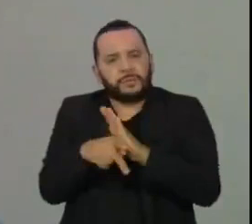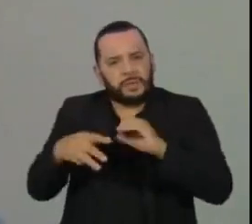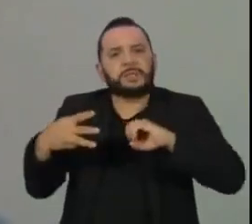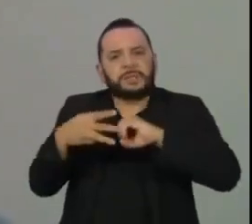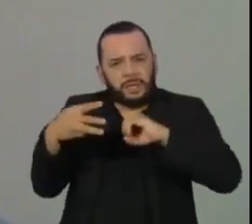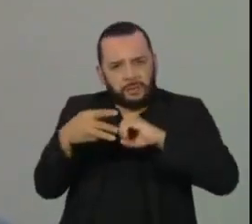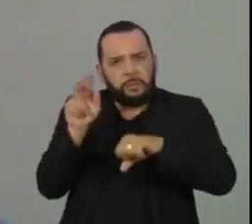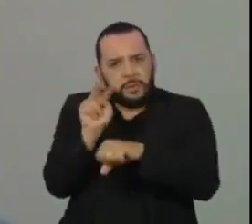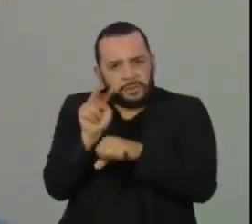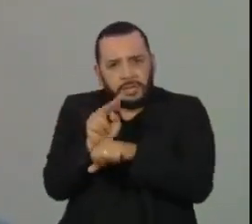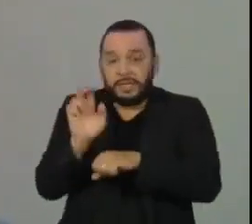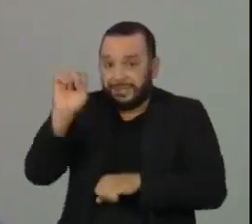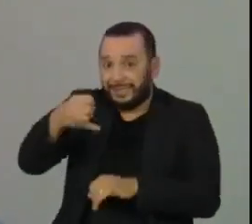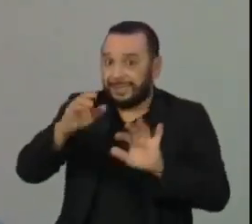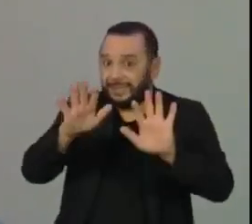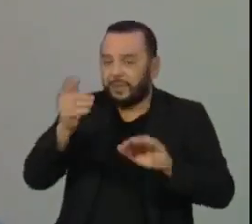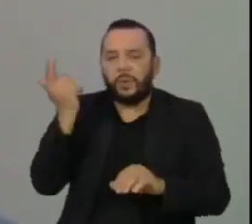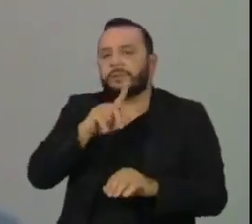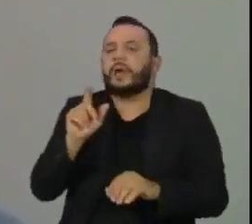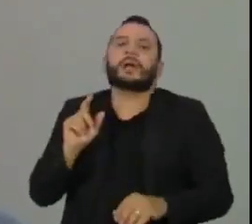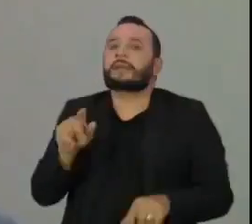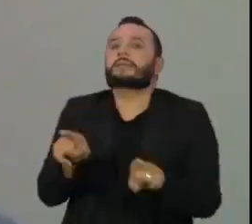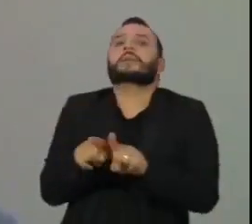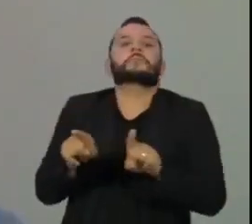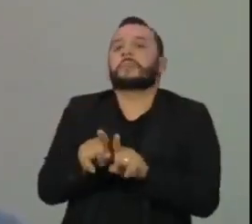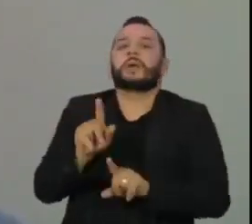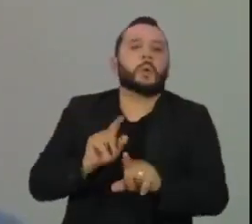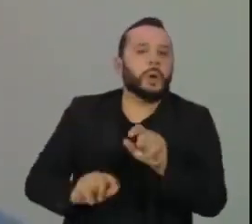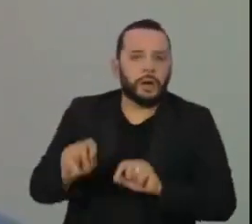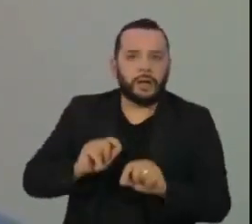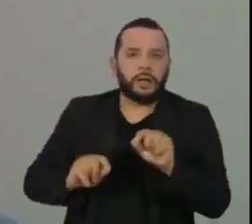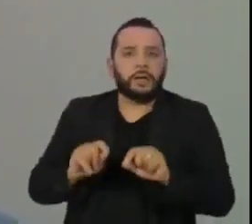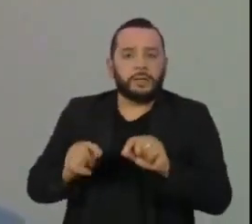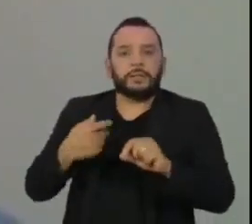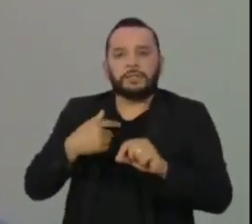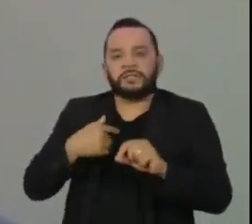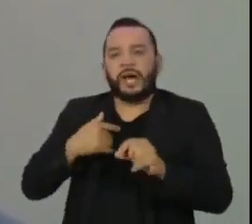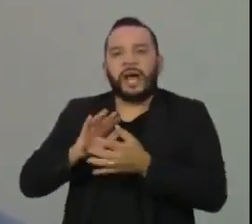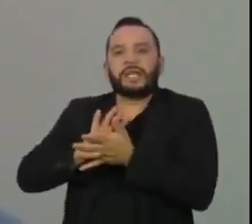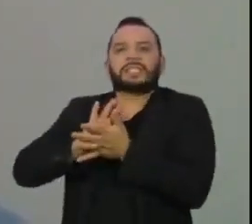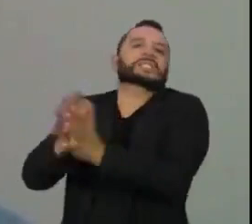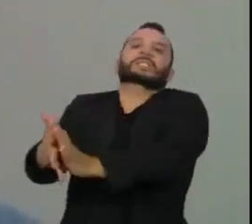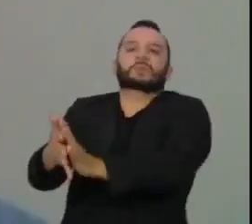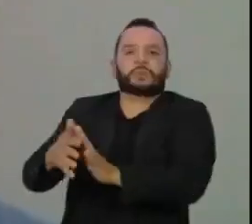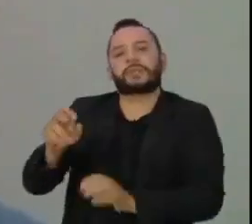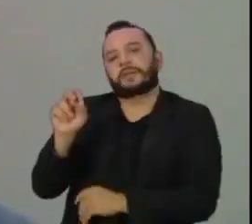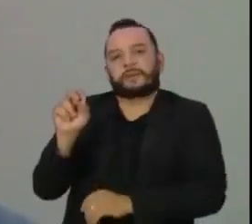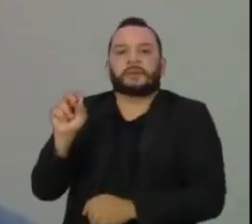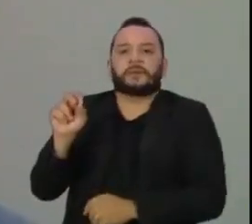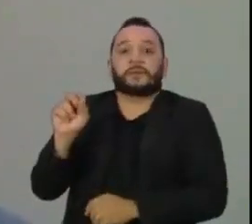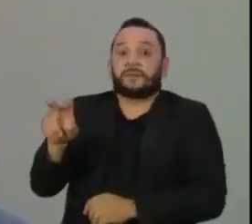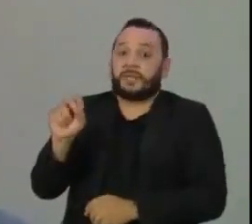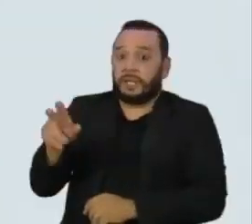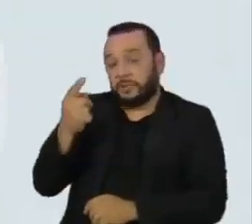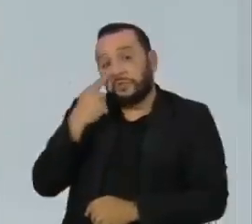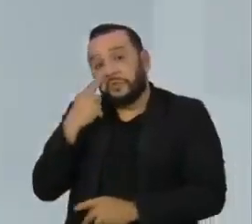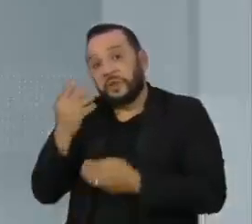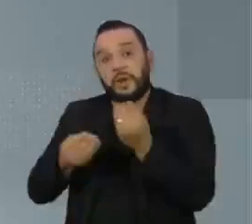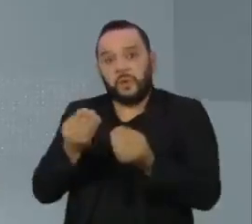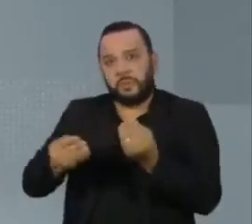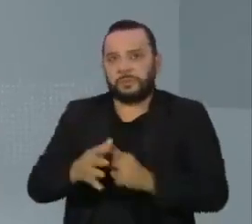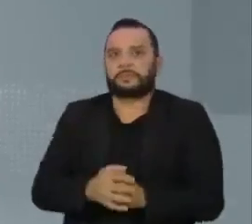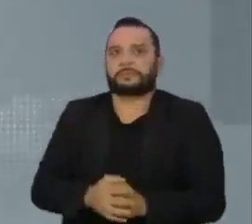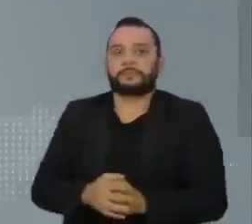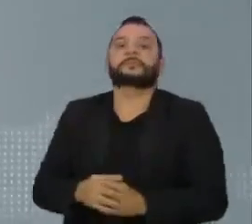infecção viral, se a gente consegue atacar o vírus, ser um efeito virucida.